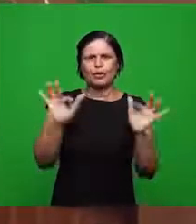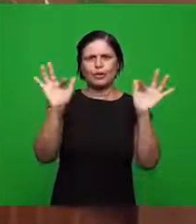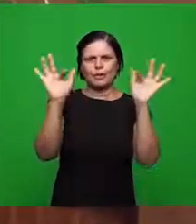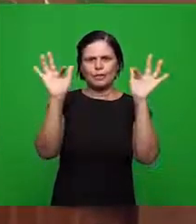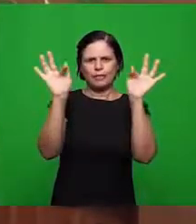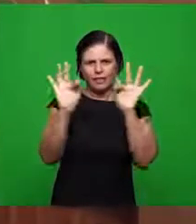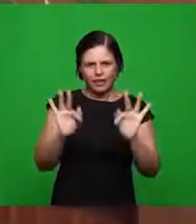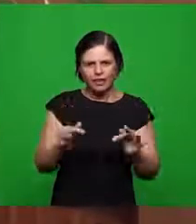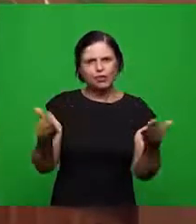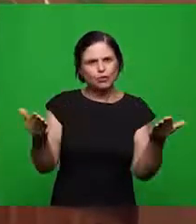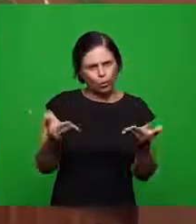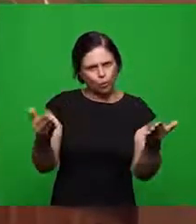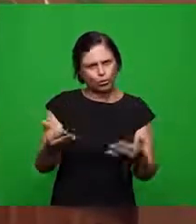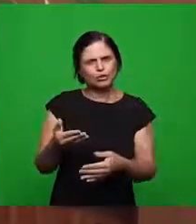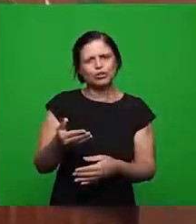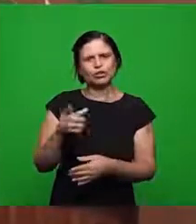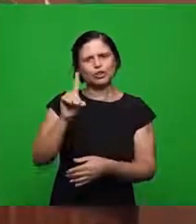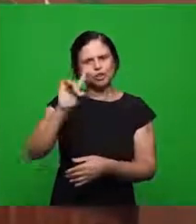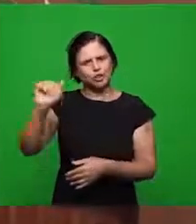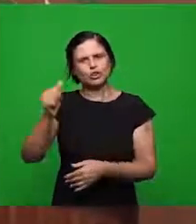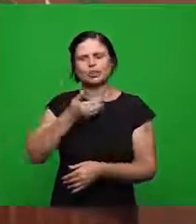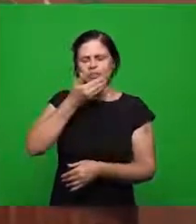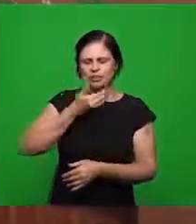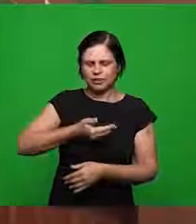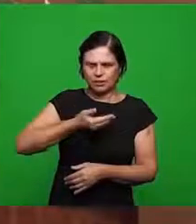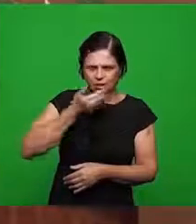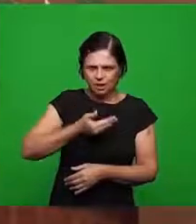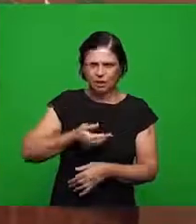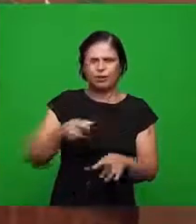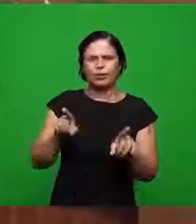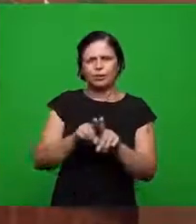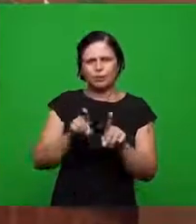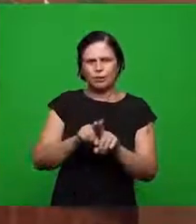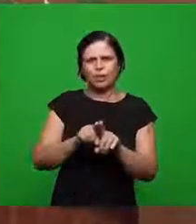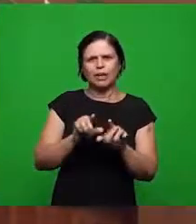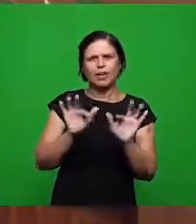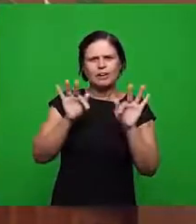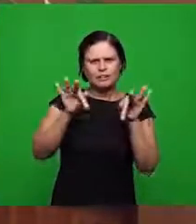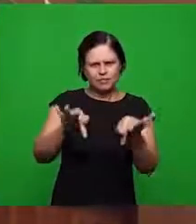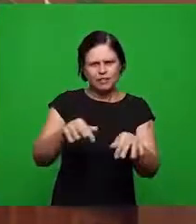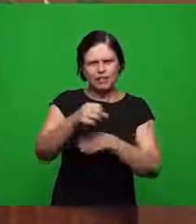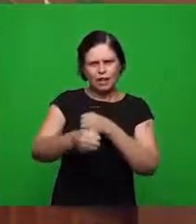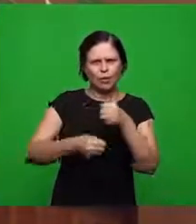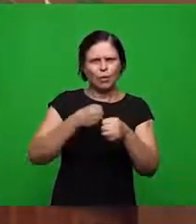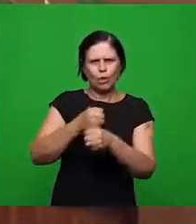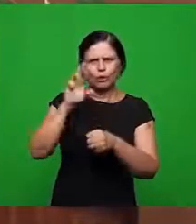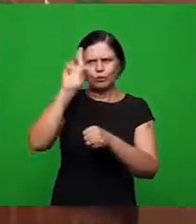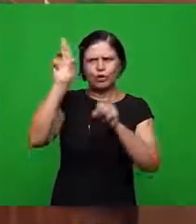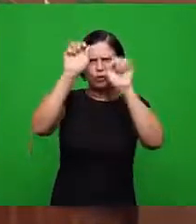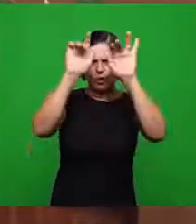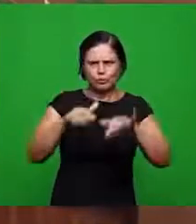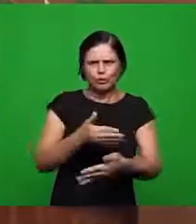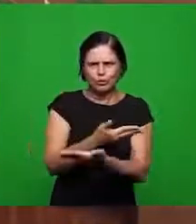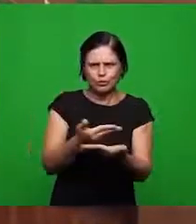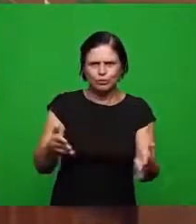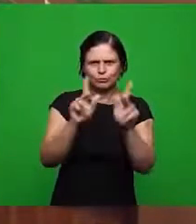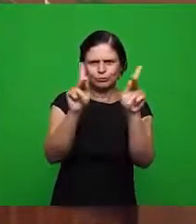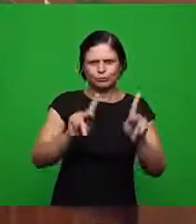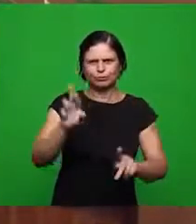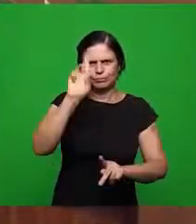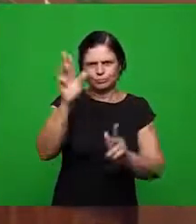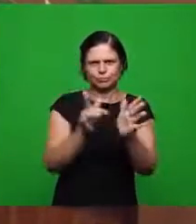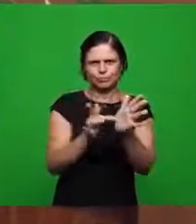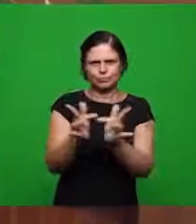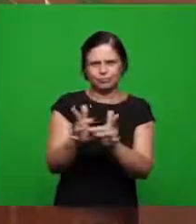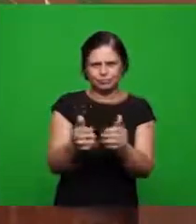dia de Natal e também um final de ano abençoado por Deus a todos a paz do